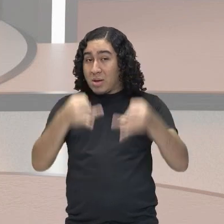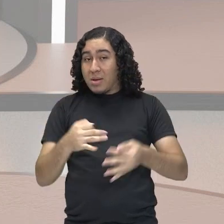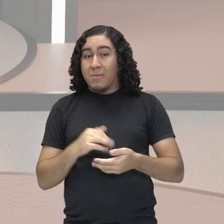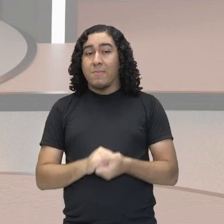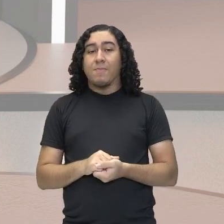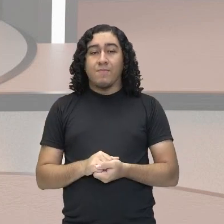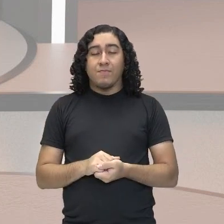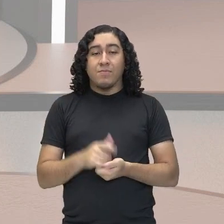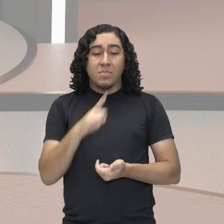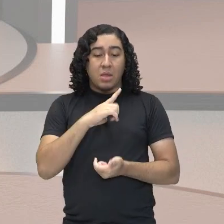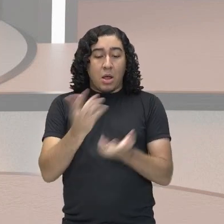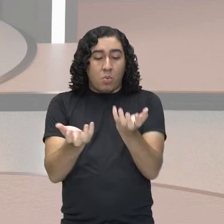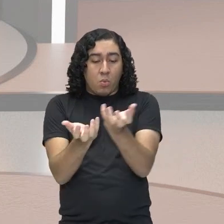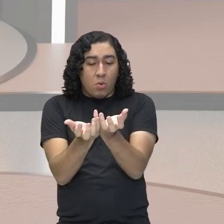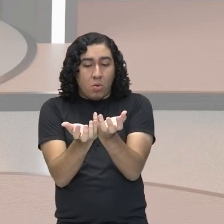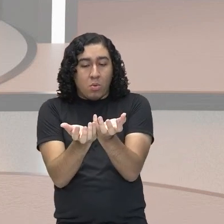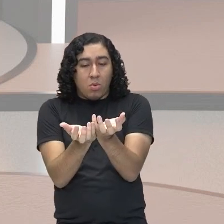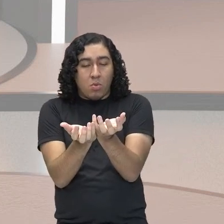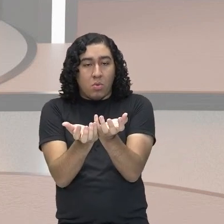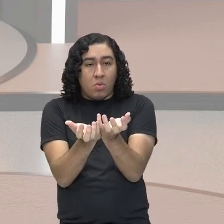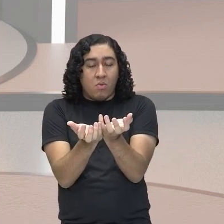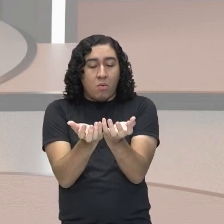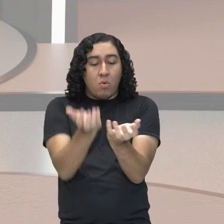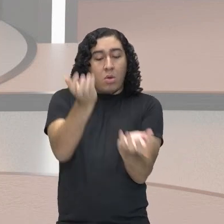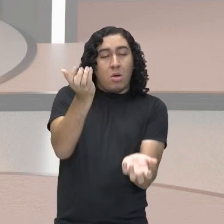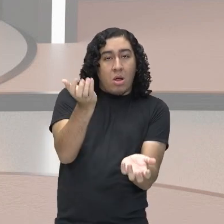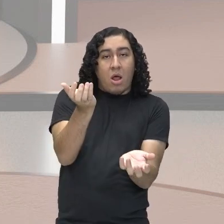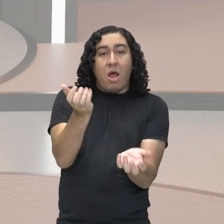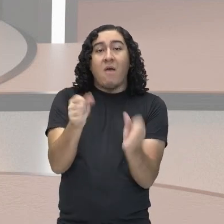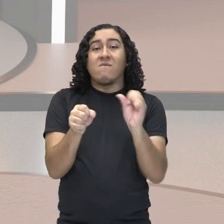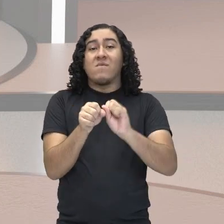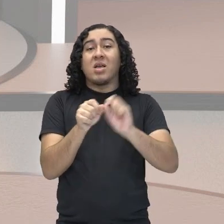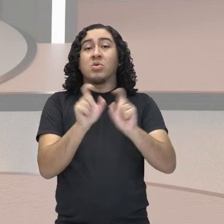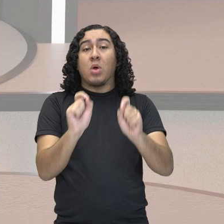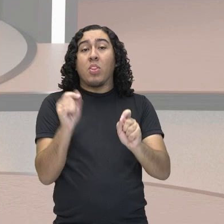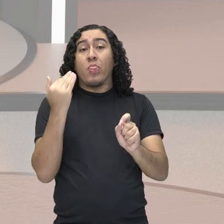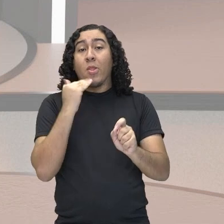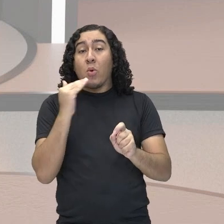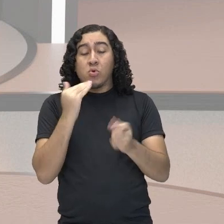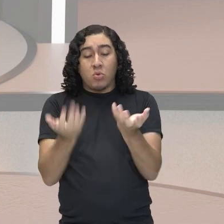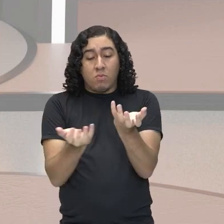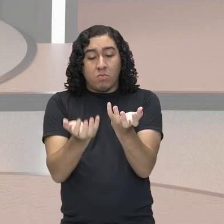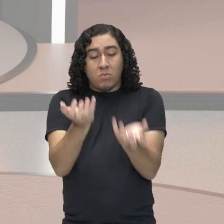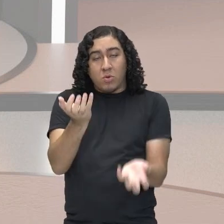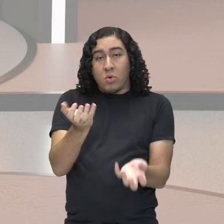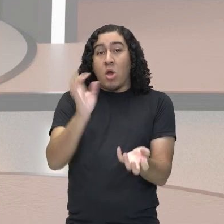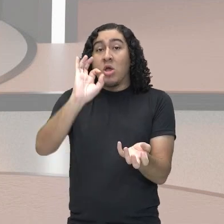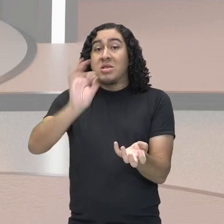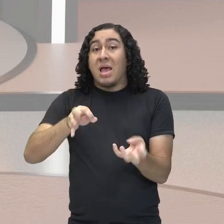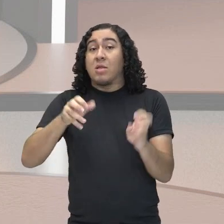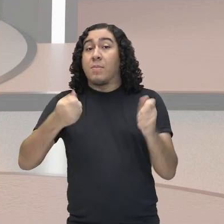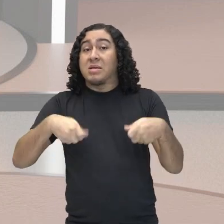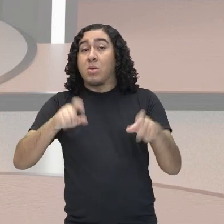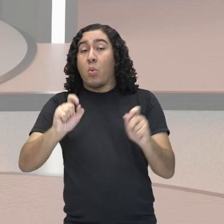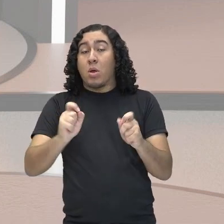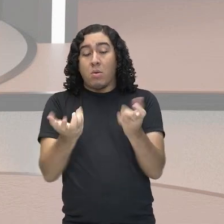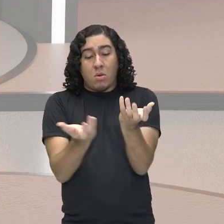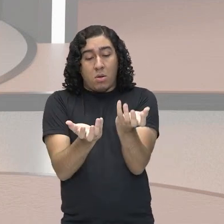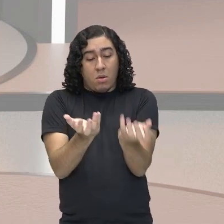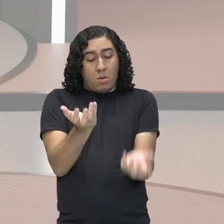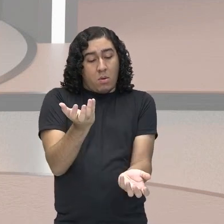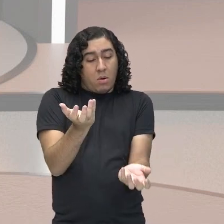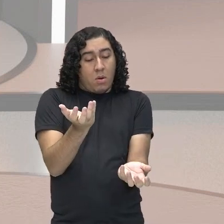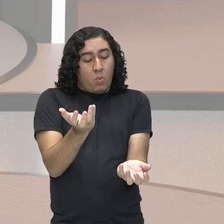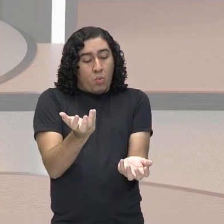a desigualdade social faz com que a balança fique desigual. O correto, gente, é que esta balança estivesse